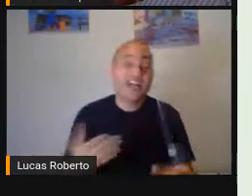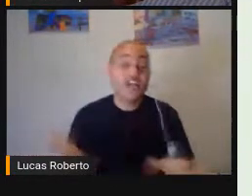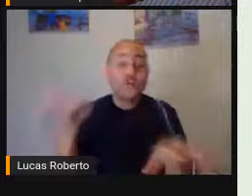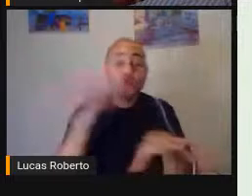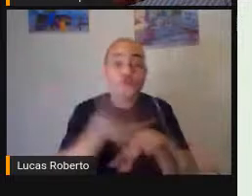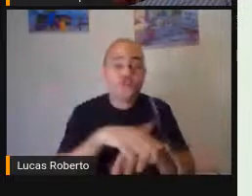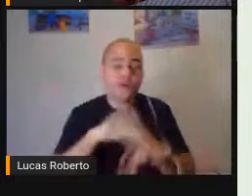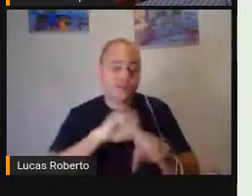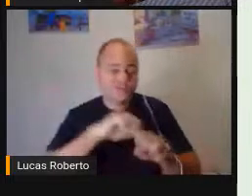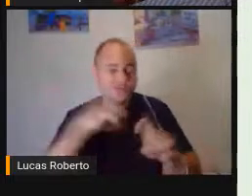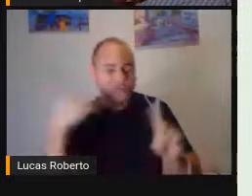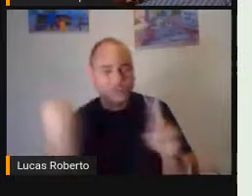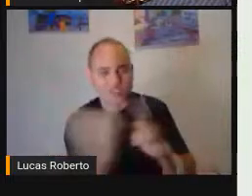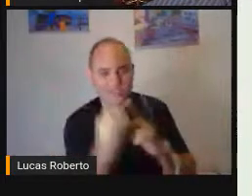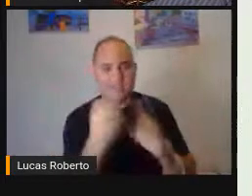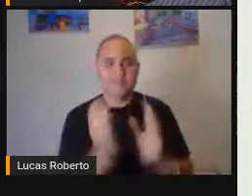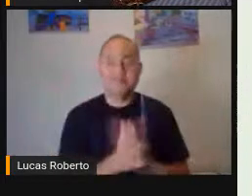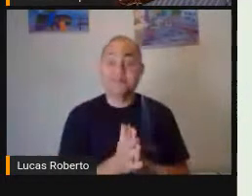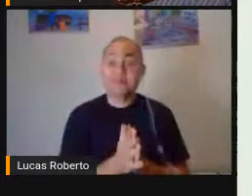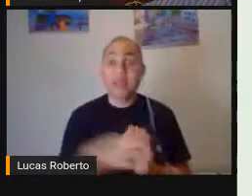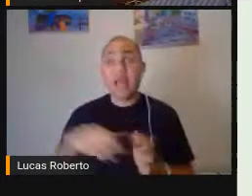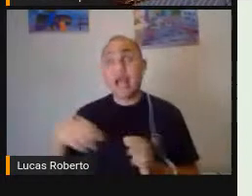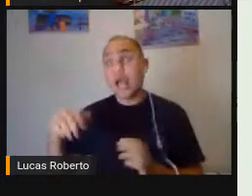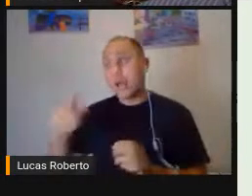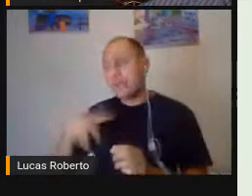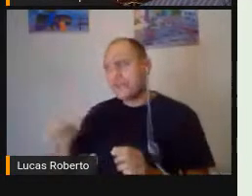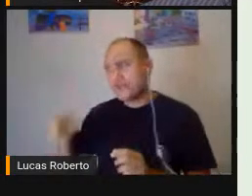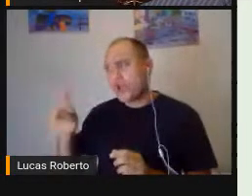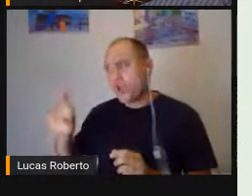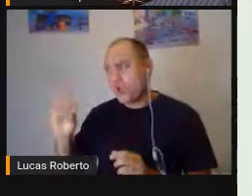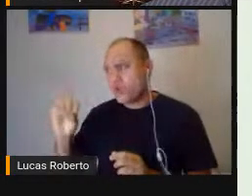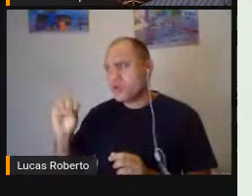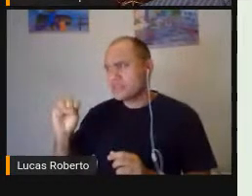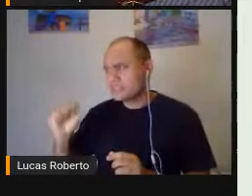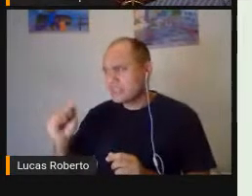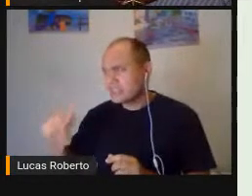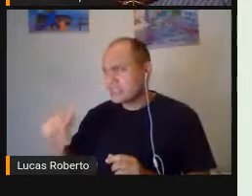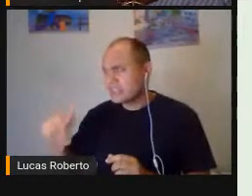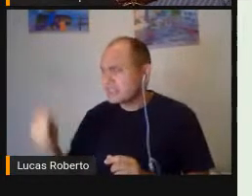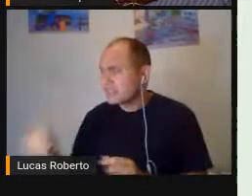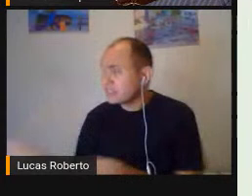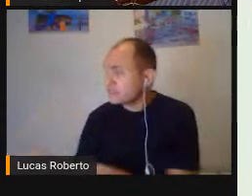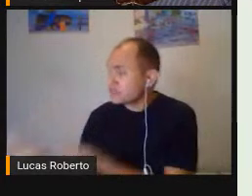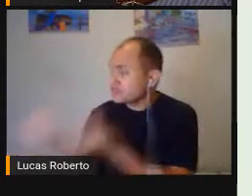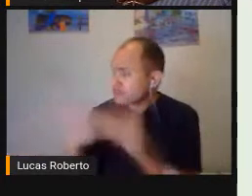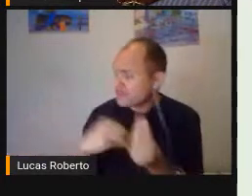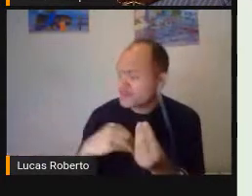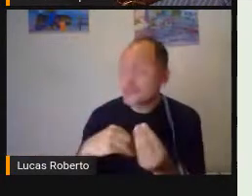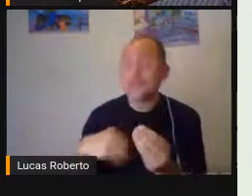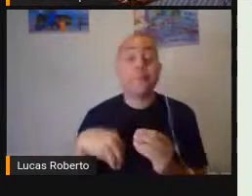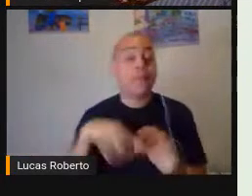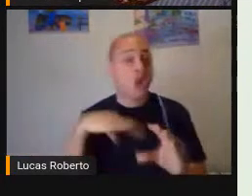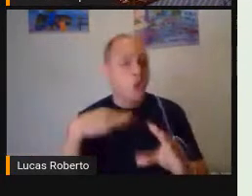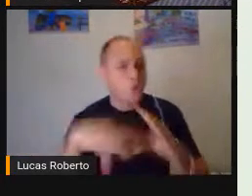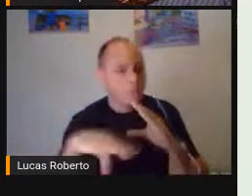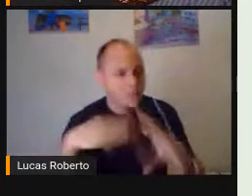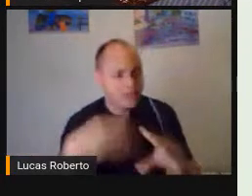Rosana Trouxe para a gente Uma das categorias Da comunicação Que eu inclusive Coloquei também Um pouquinho Para a gente